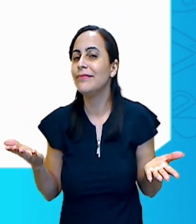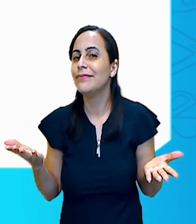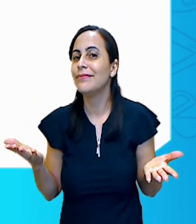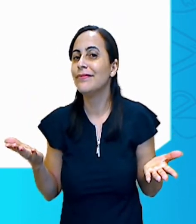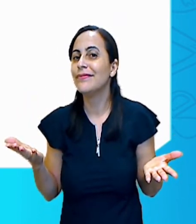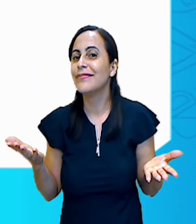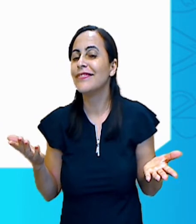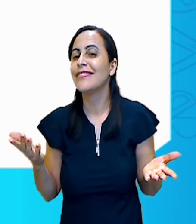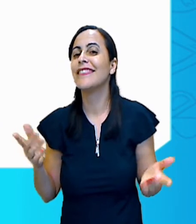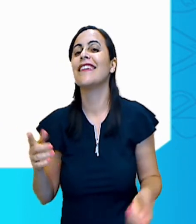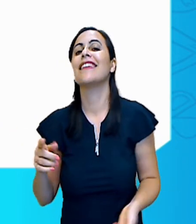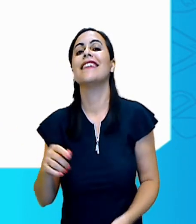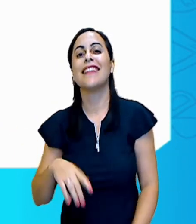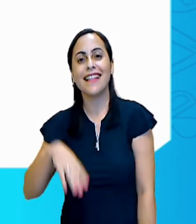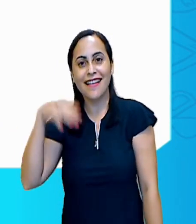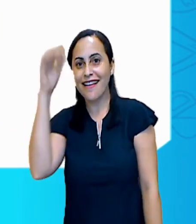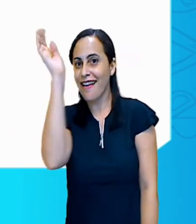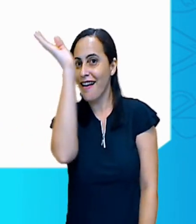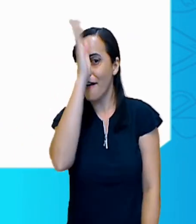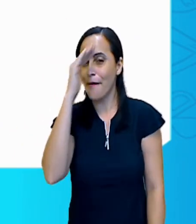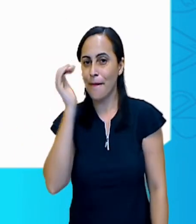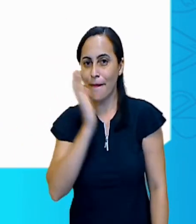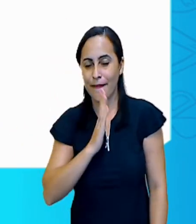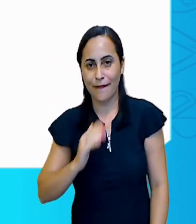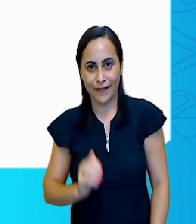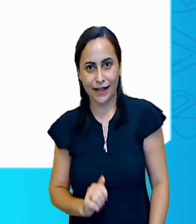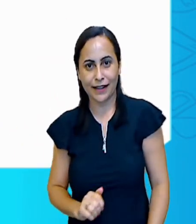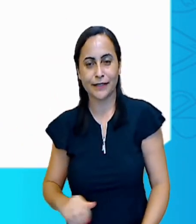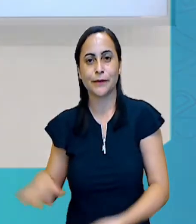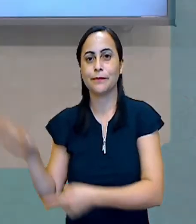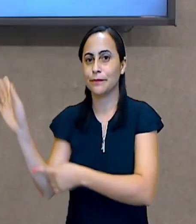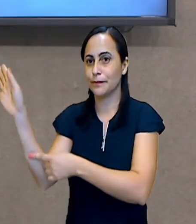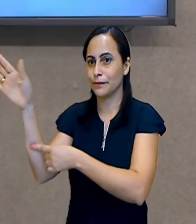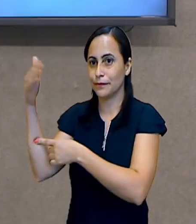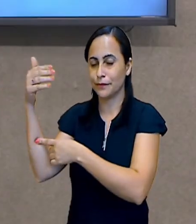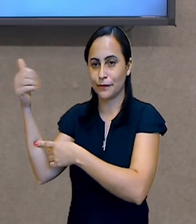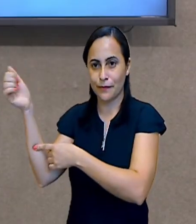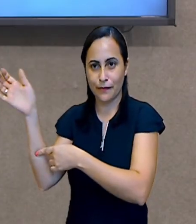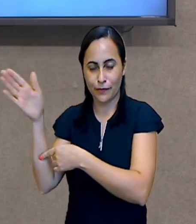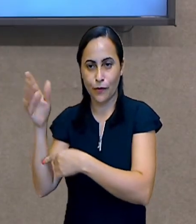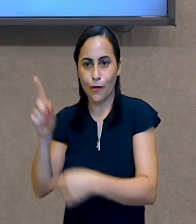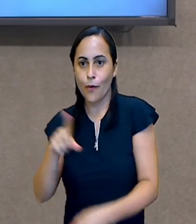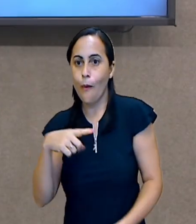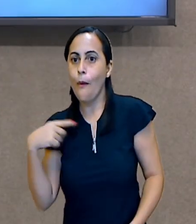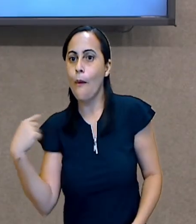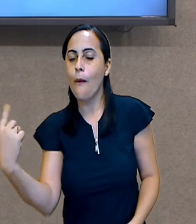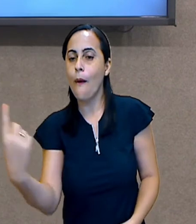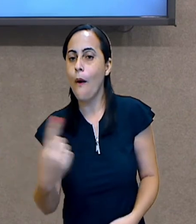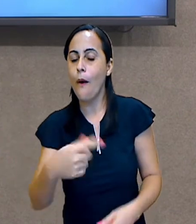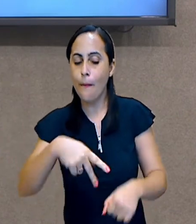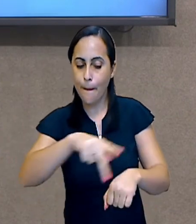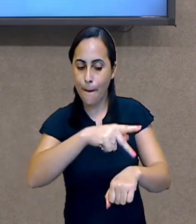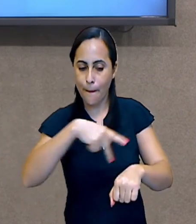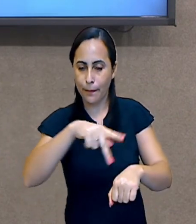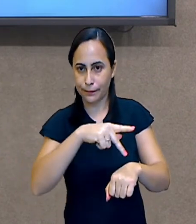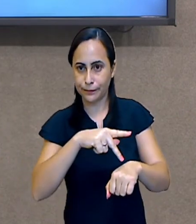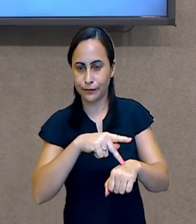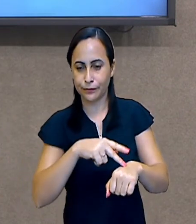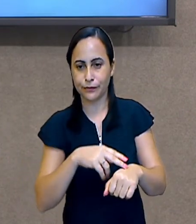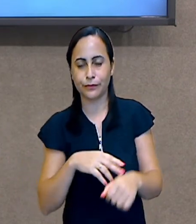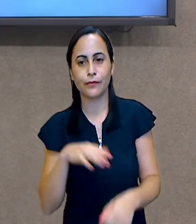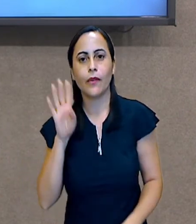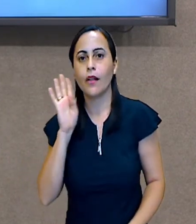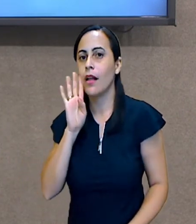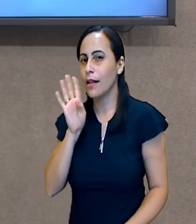É o Brasil. É o nosso país. Olha que legal. Nessa faixa